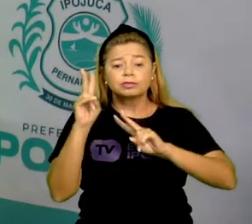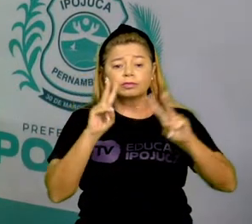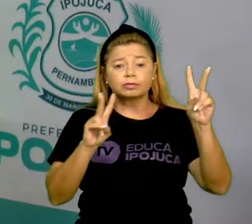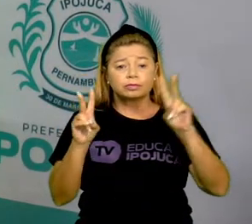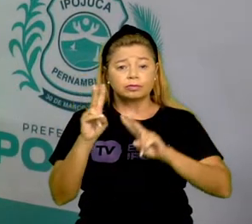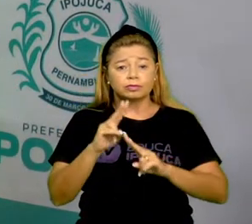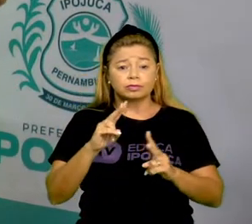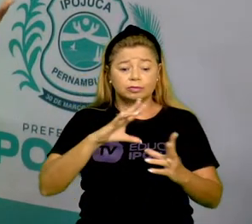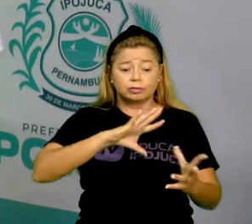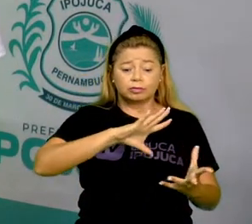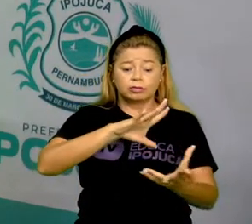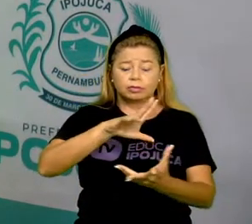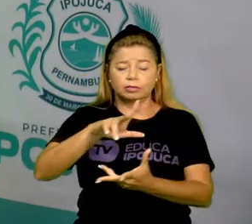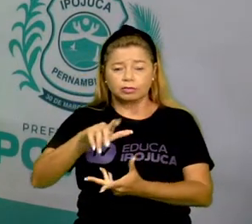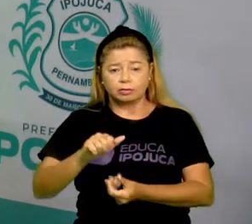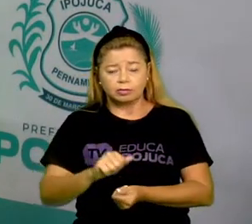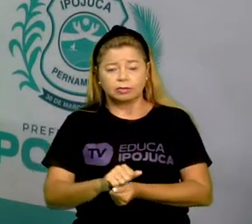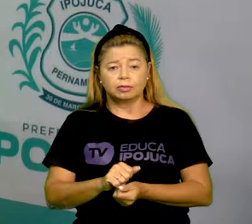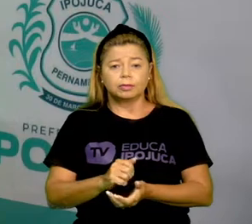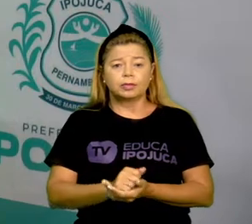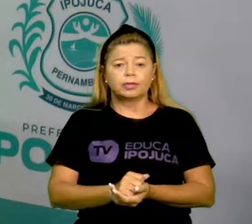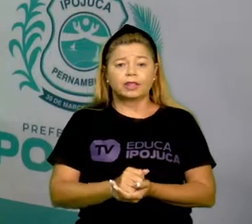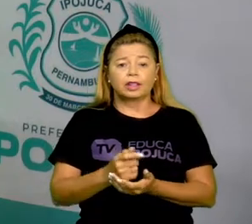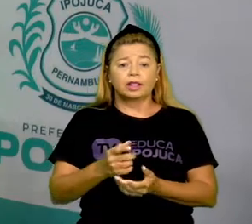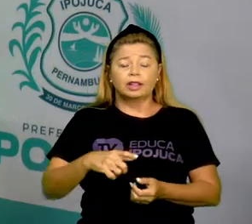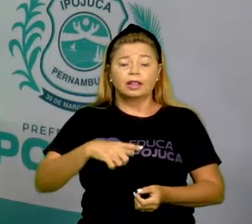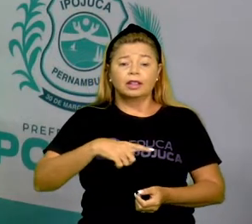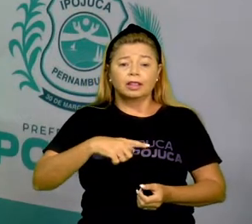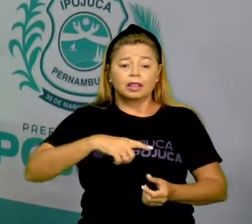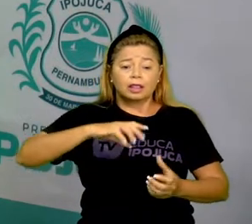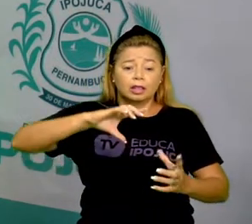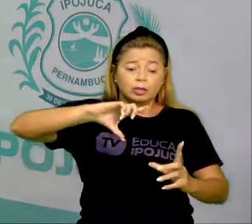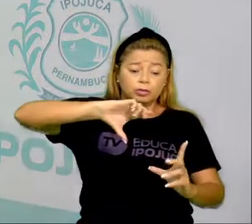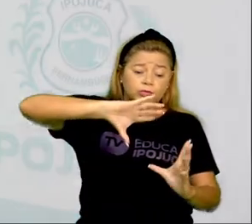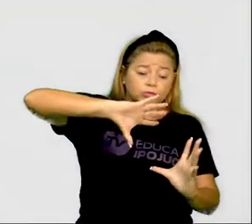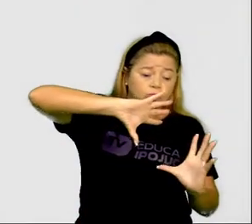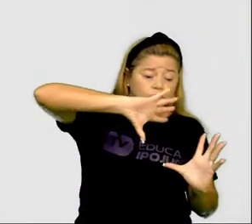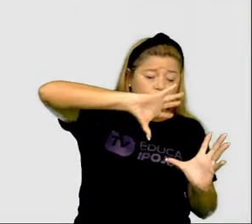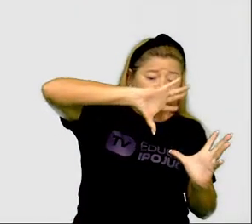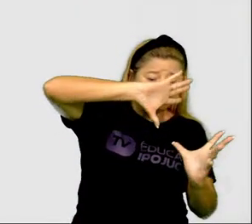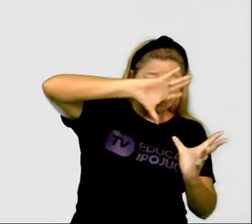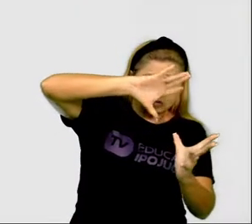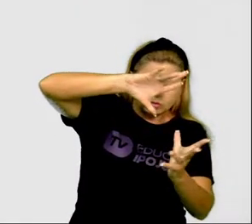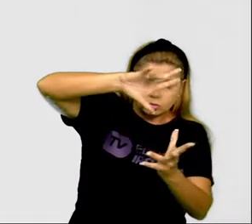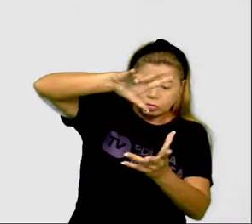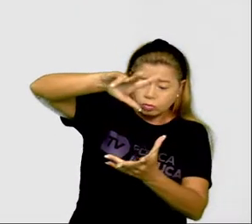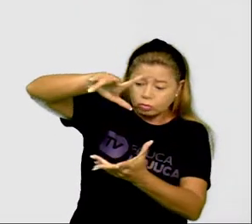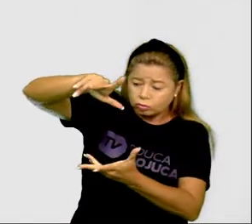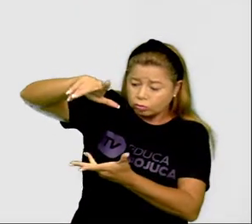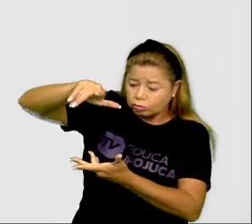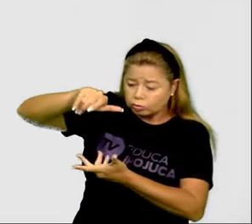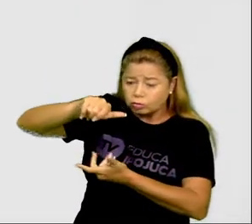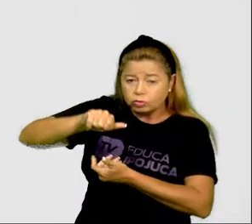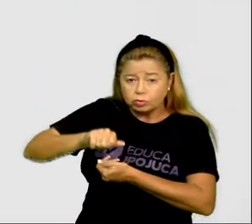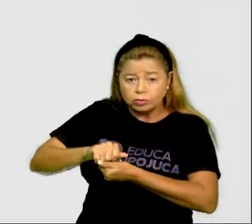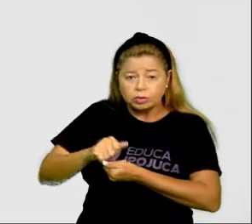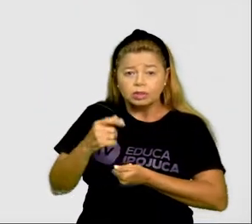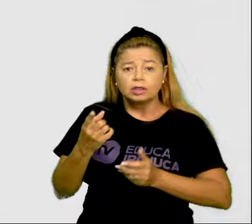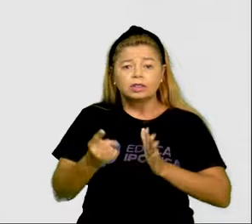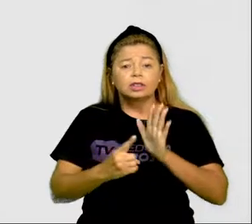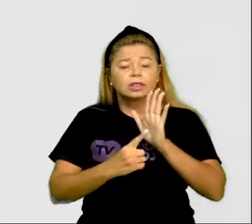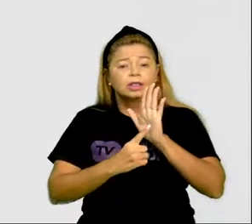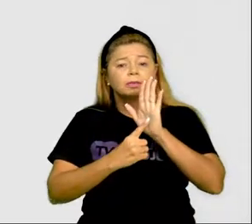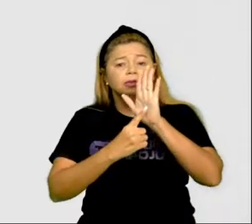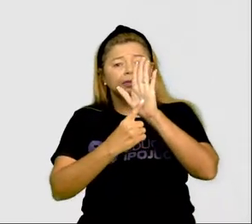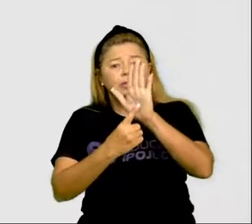ter a noção de como ela é, através do globo terrestre. Mantém a representação fiel do planeta Terra,